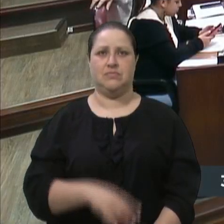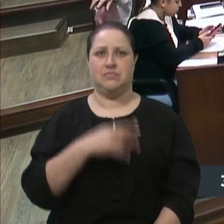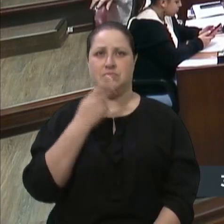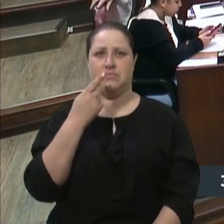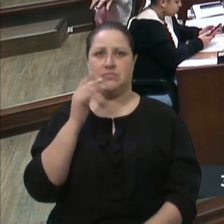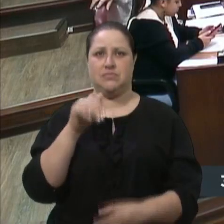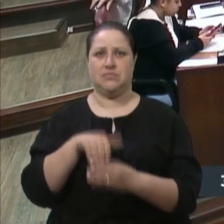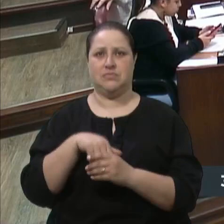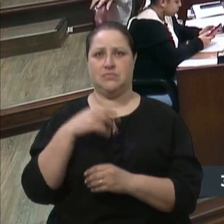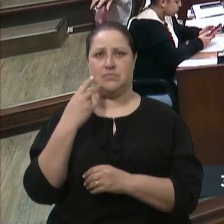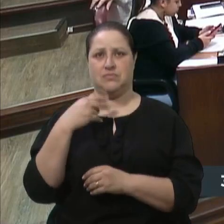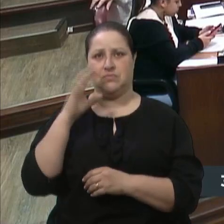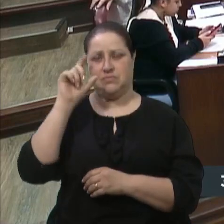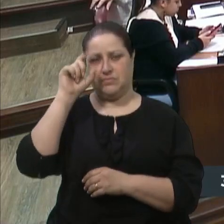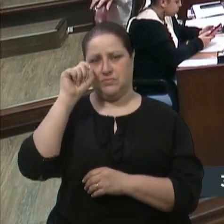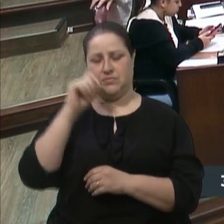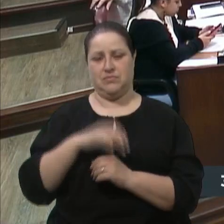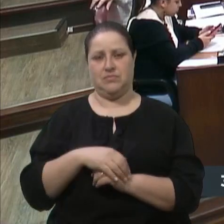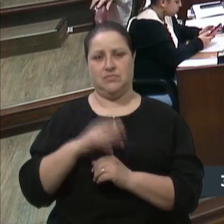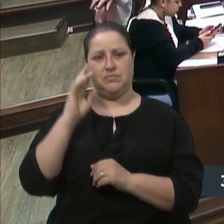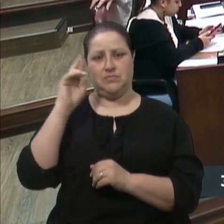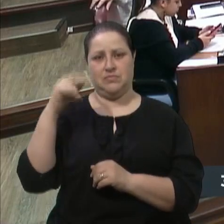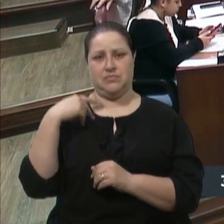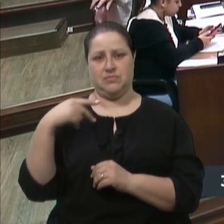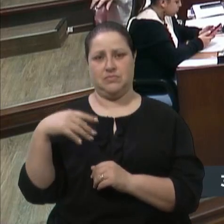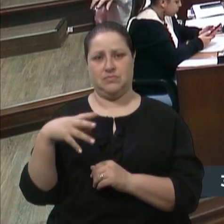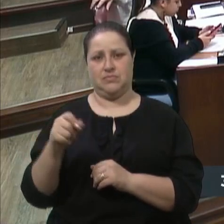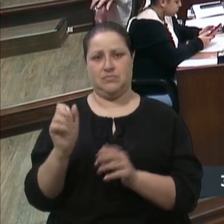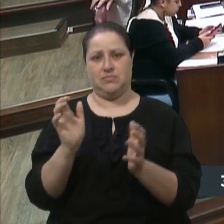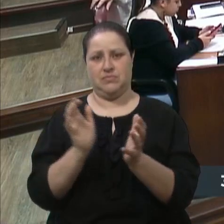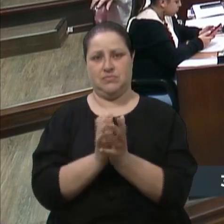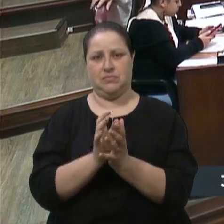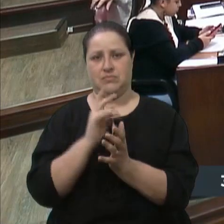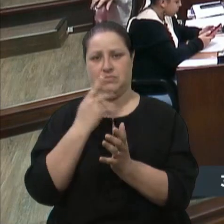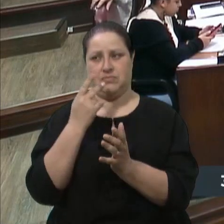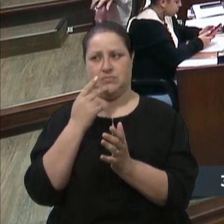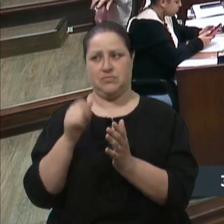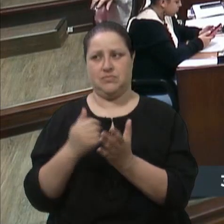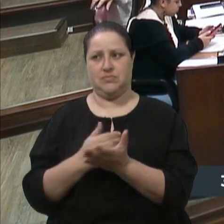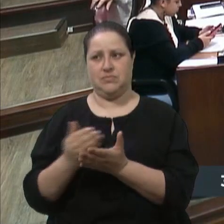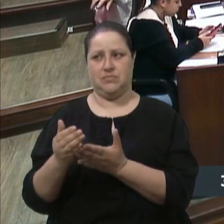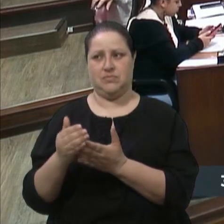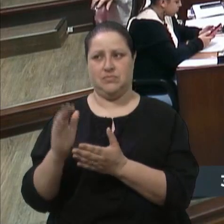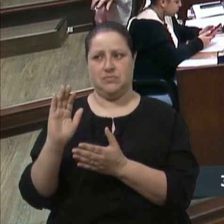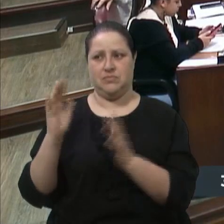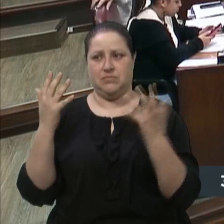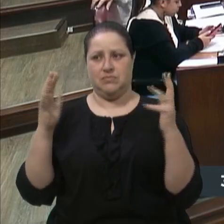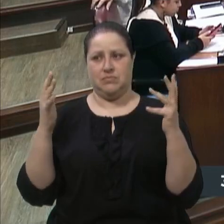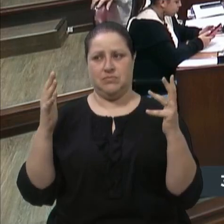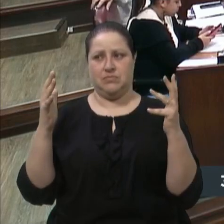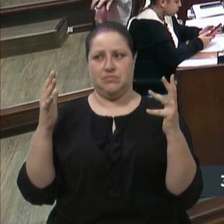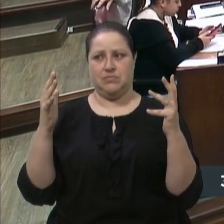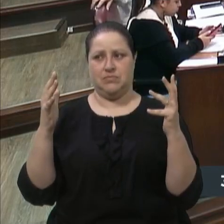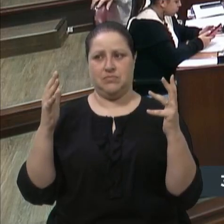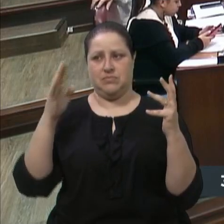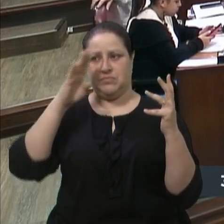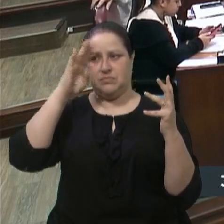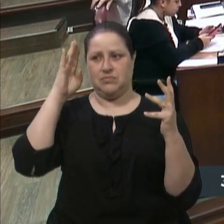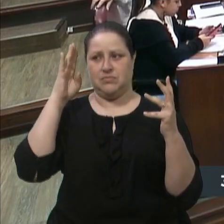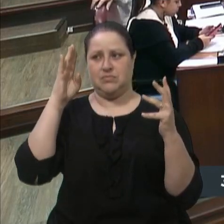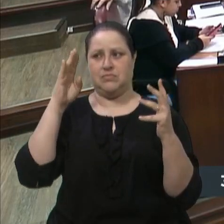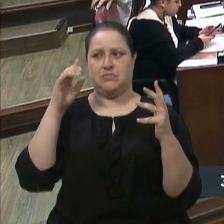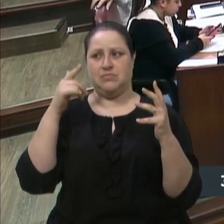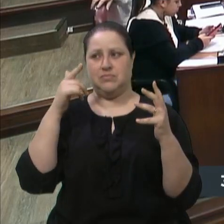Senhor Presidente, caros colegas, quero começar parabenizando o vereador Bressan pela construção junto ao Executivo,